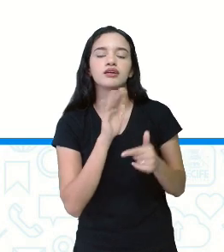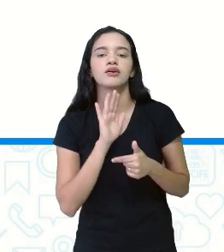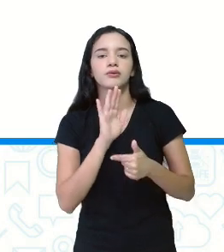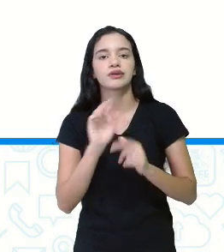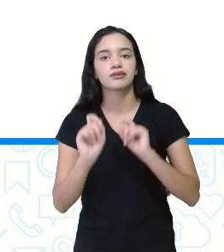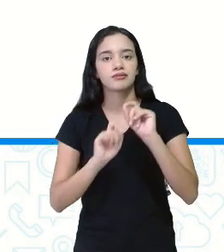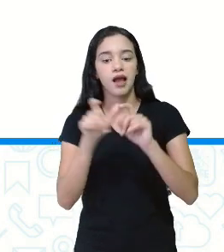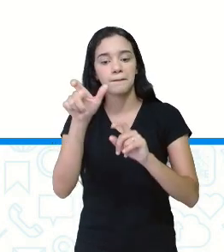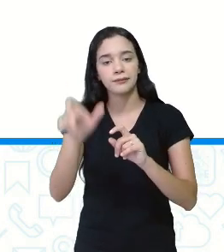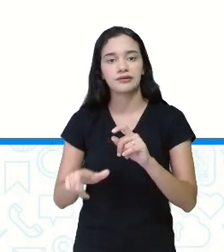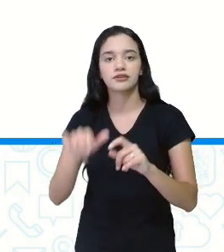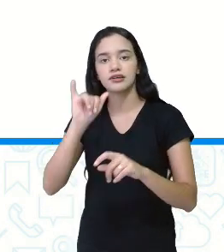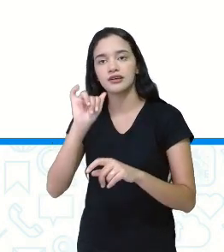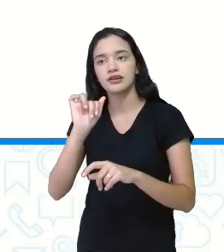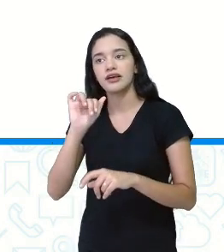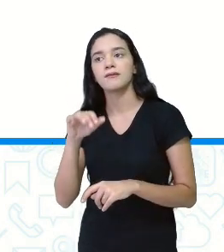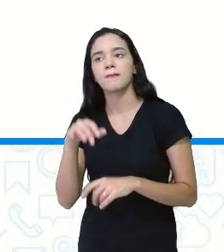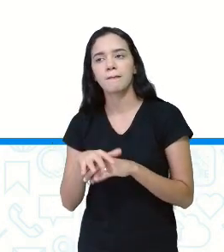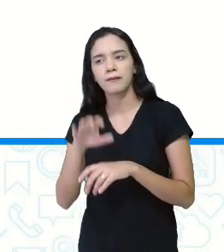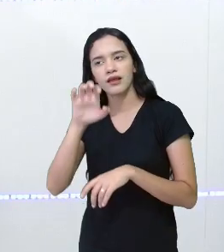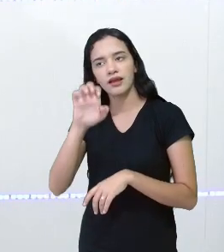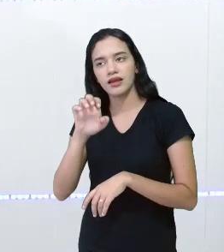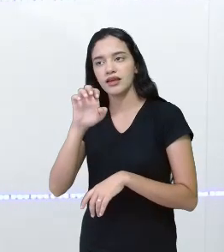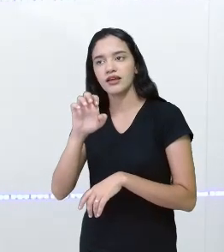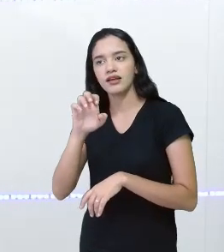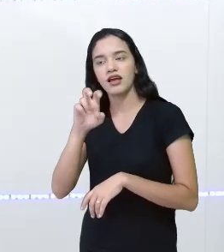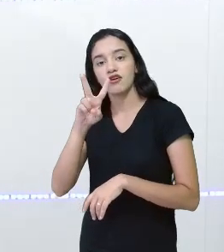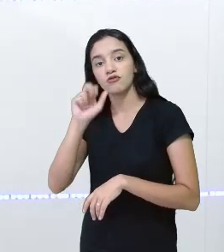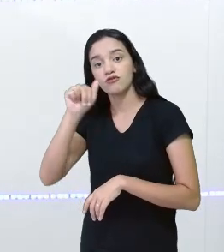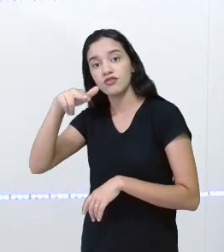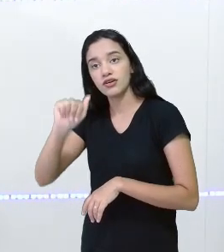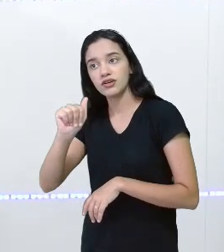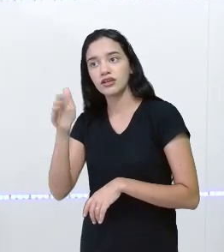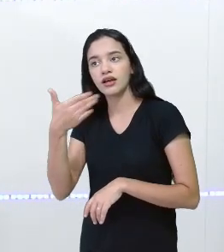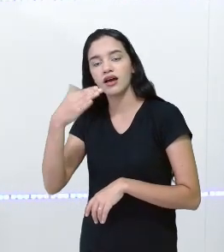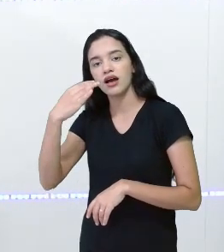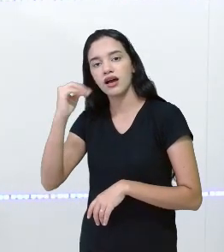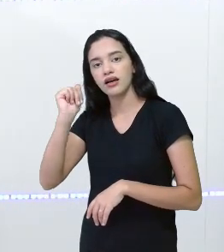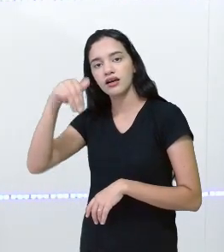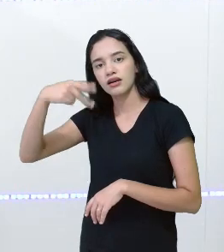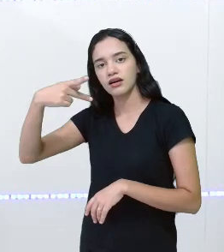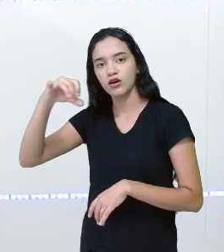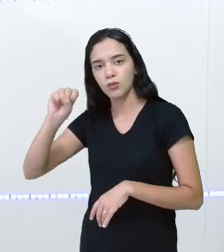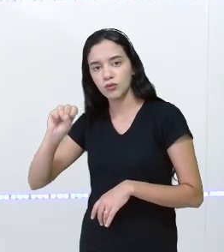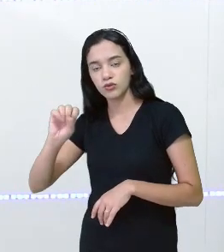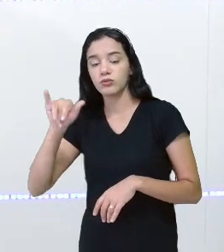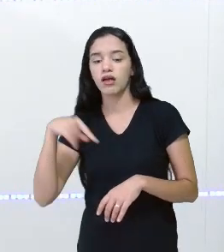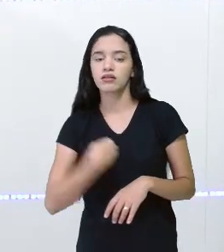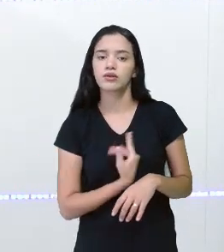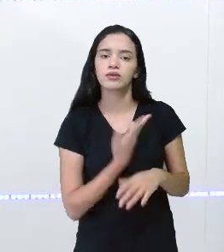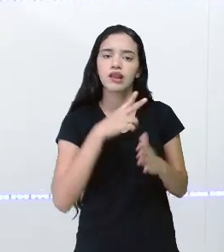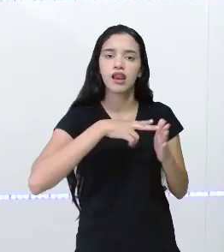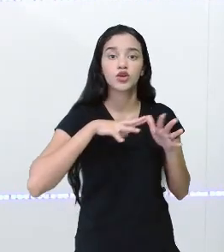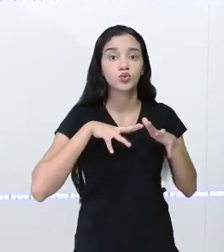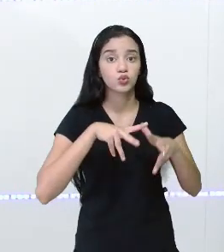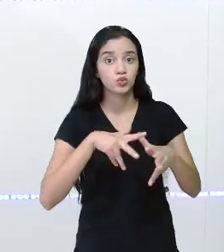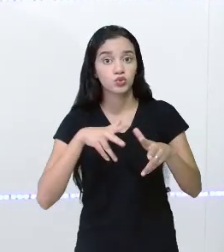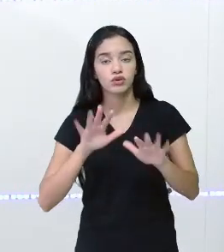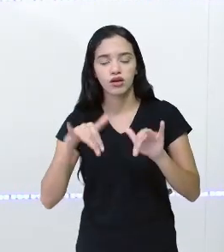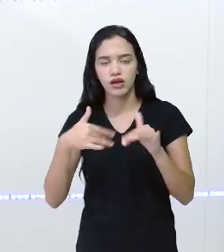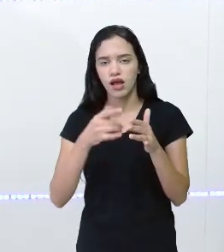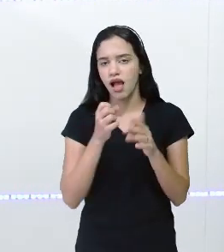Campos. Então, acesse a árvore e lê o livro, porque vocês sabem que nem sempre dá para a gente ler o livro todo. Então, gente traz